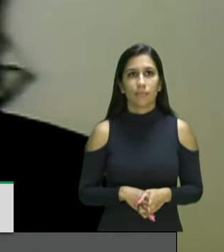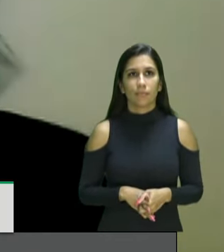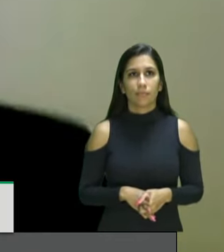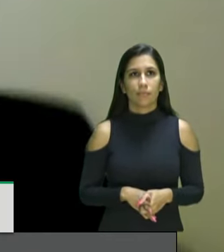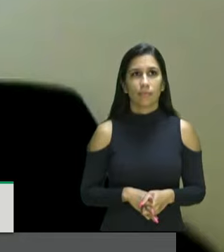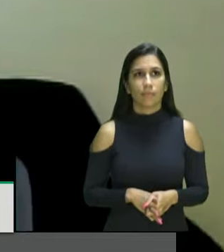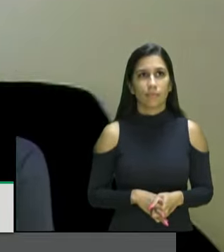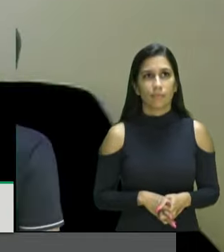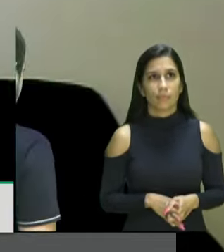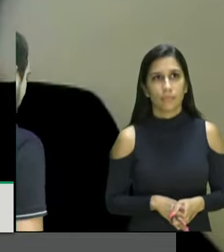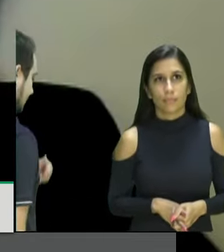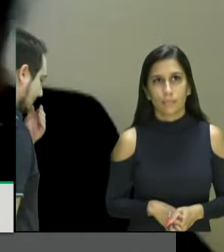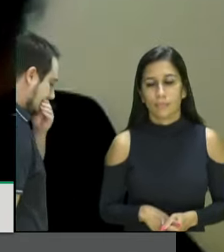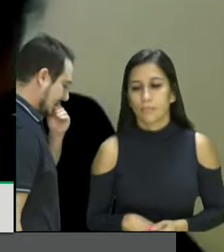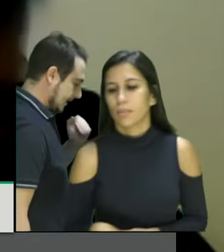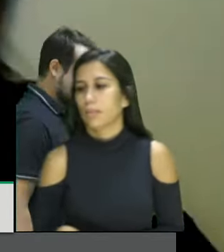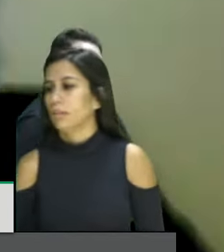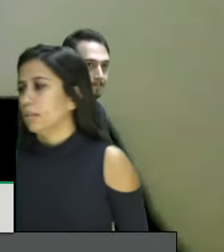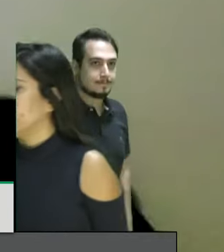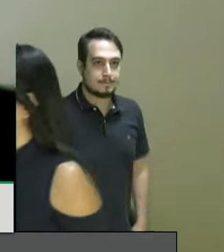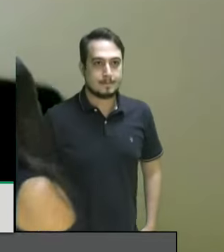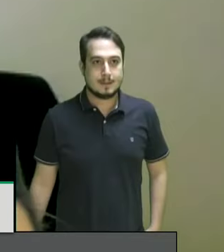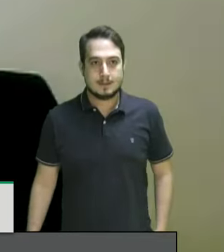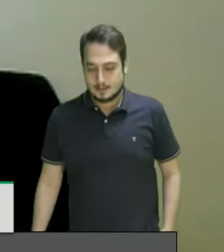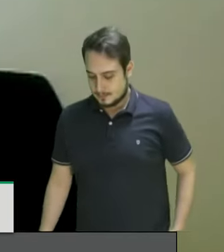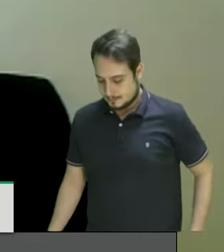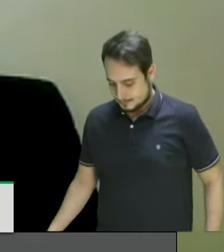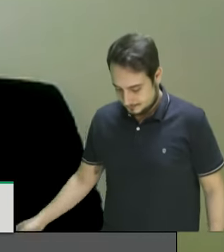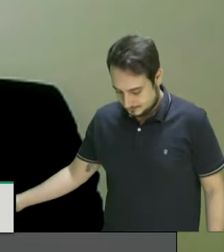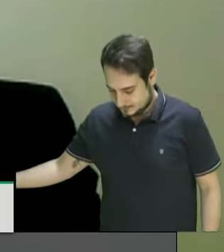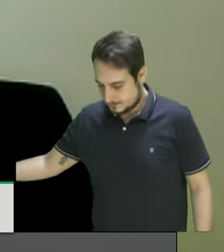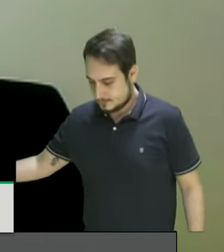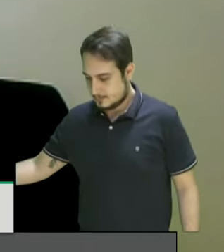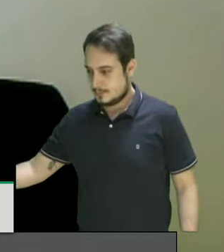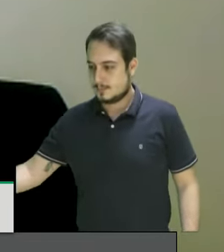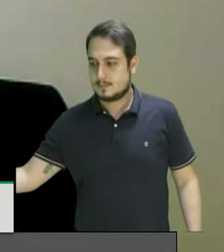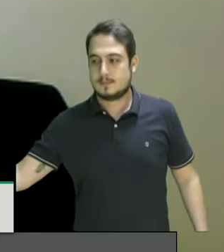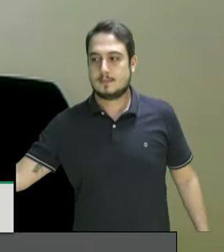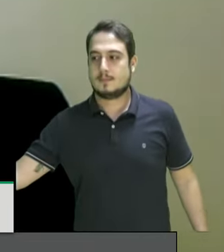vou fazer uma quebra de protocolo assim estou pensando se passa ou não o seguinte